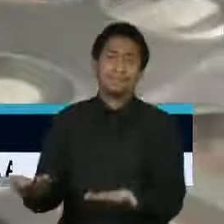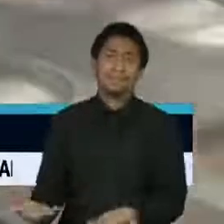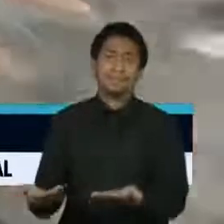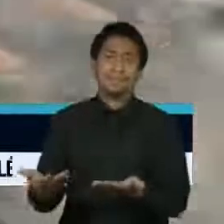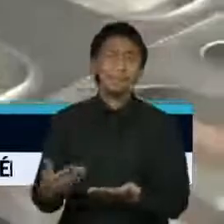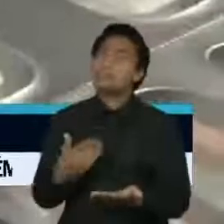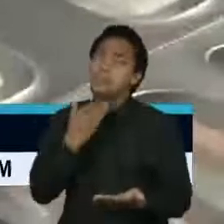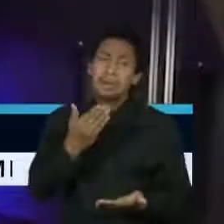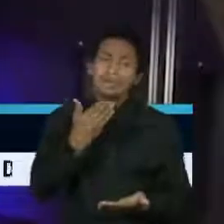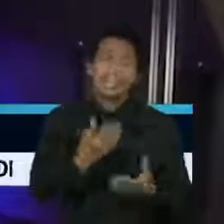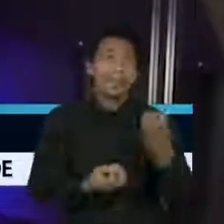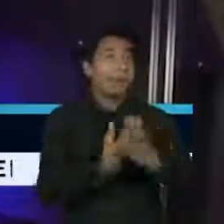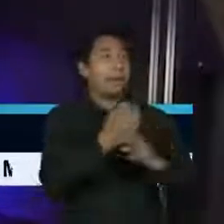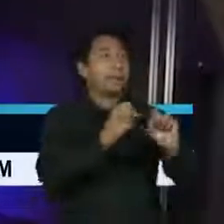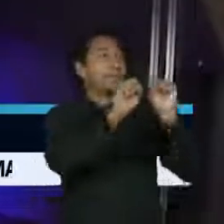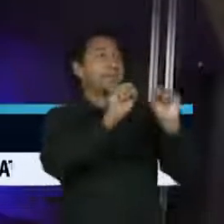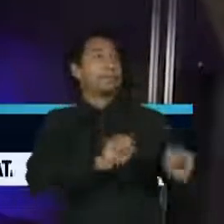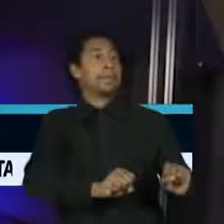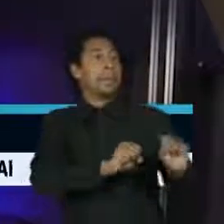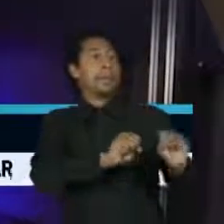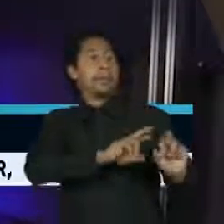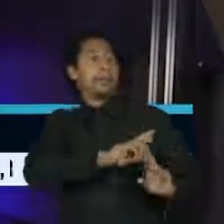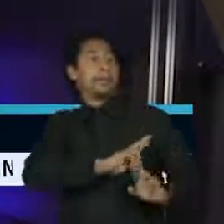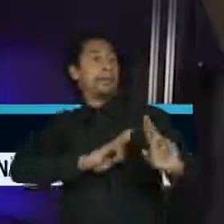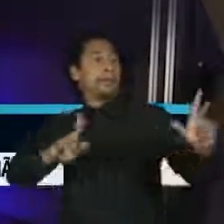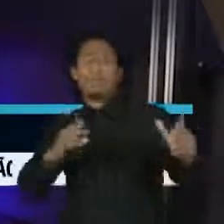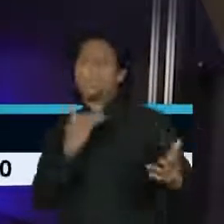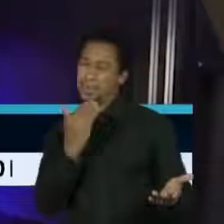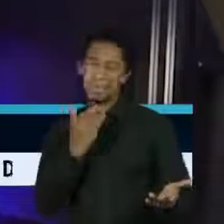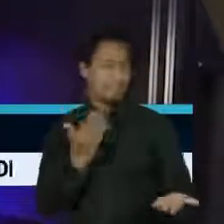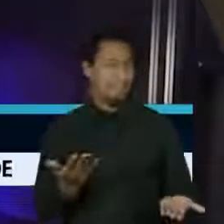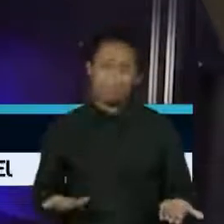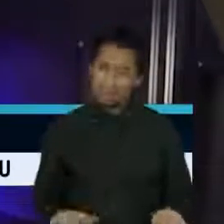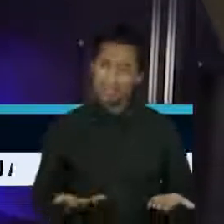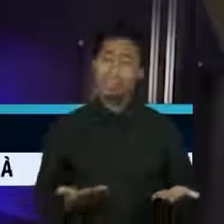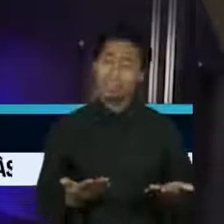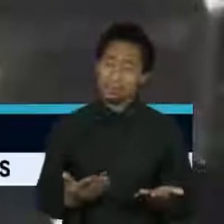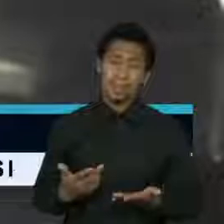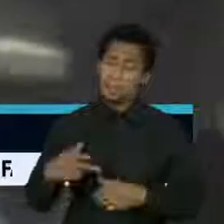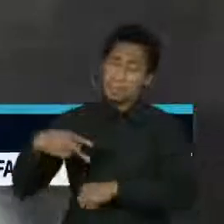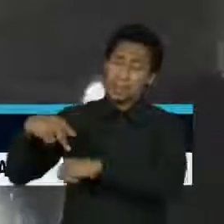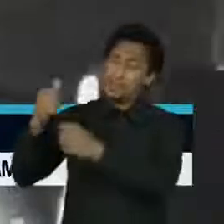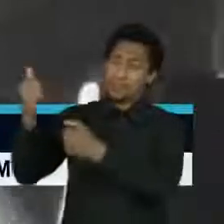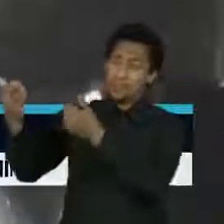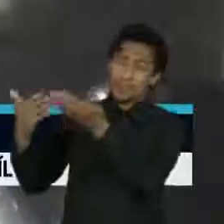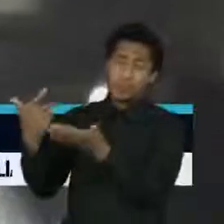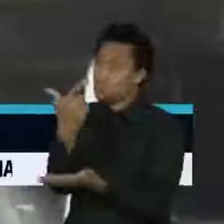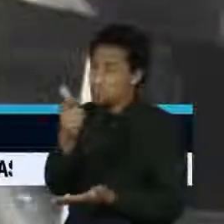seria esse, que nenhum outro país do mundo desse jeito tem para acompanhar a produção de medicamentos.